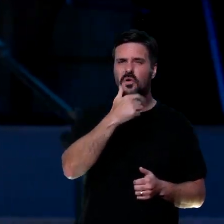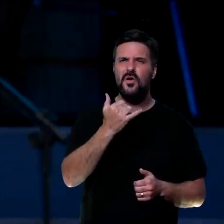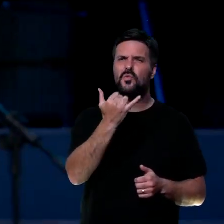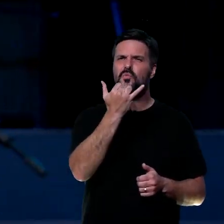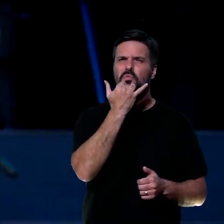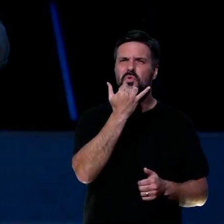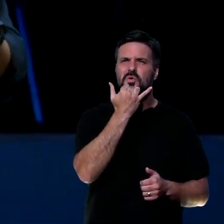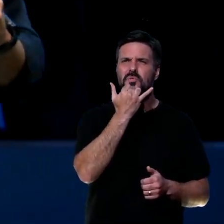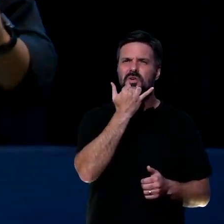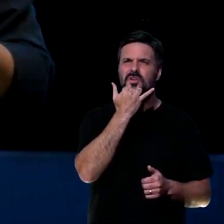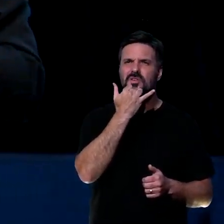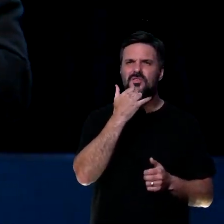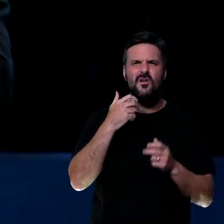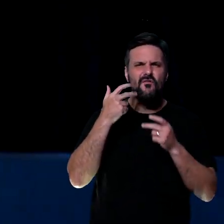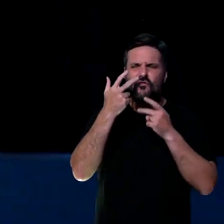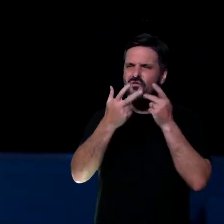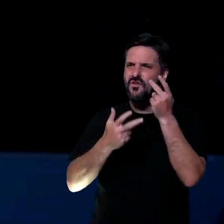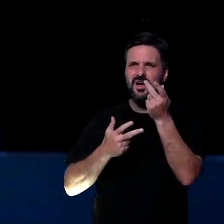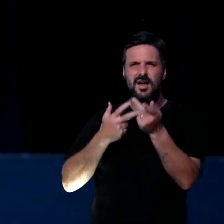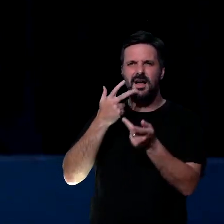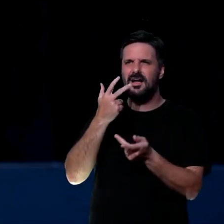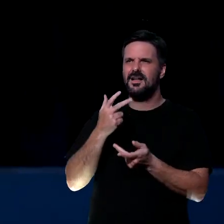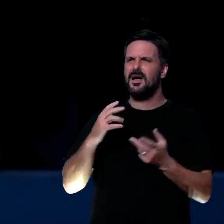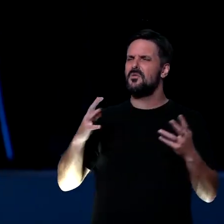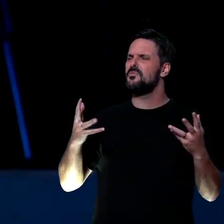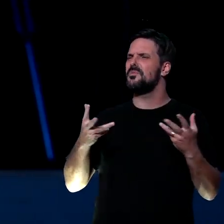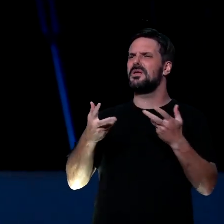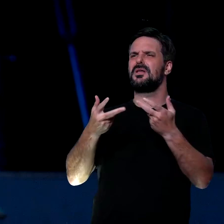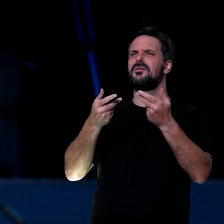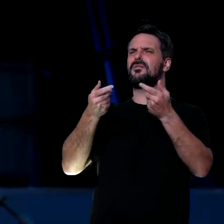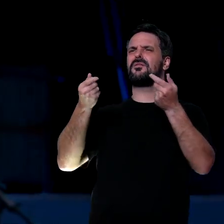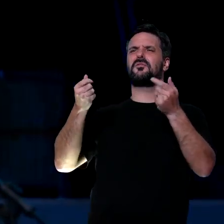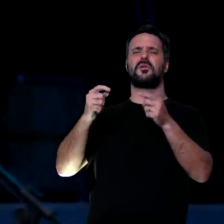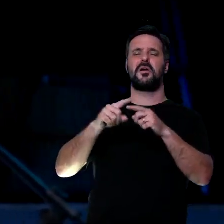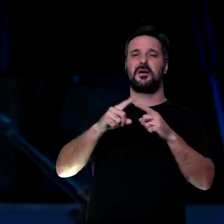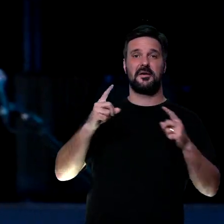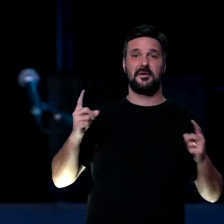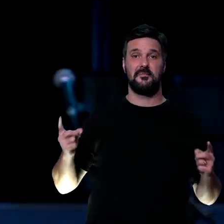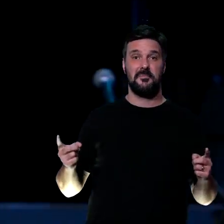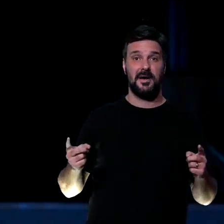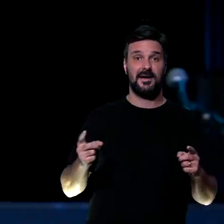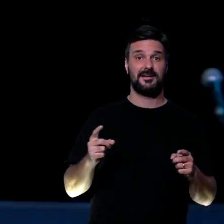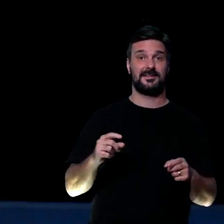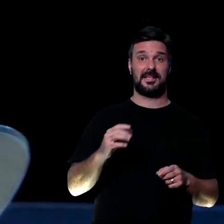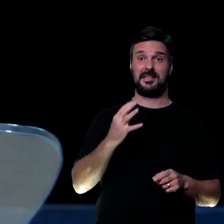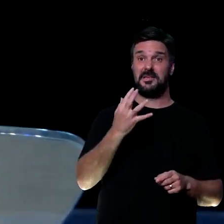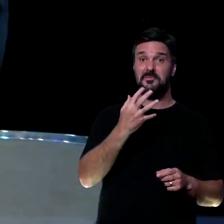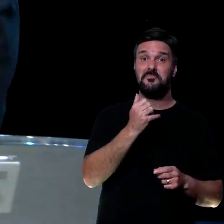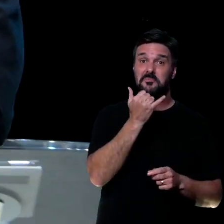quem não gosta de falar em perdão, perdão é maravilhoso, a gente sabe que funciona, mas quando precisa perdoar alguém,